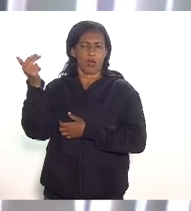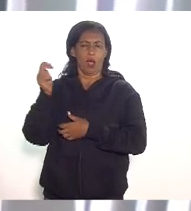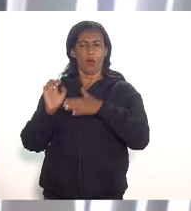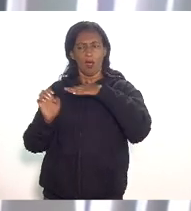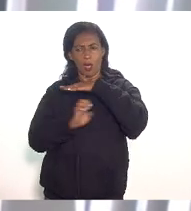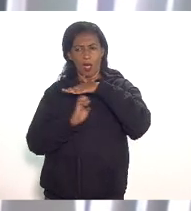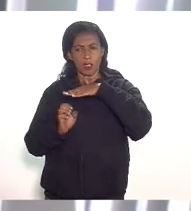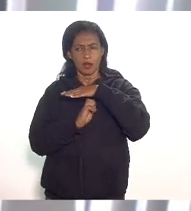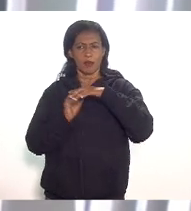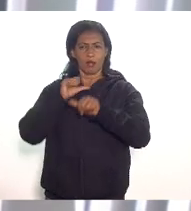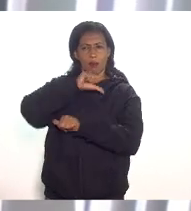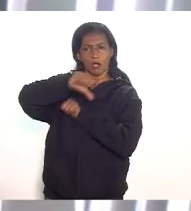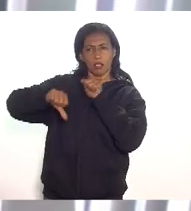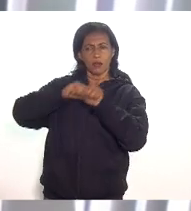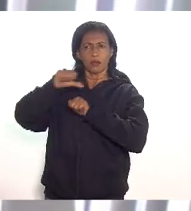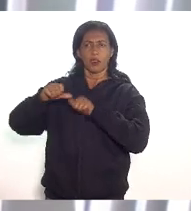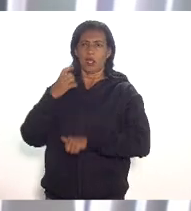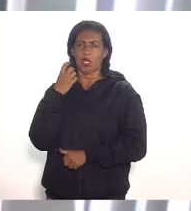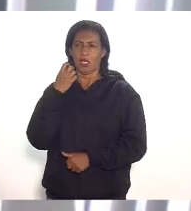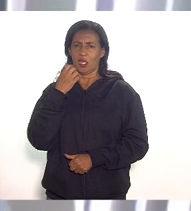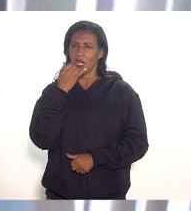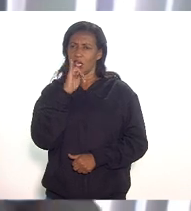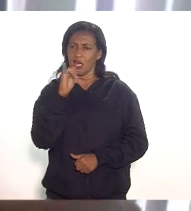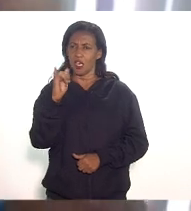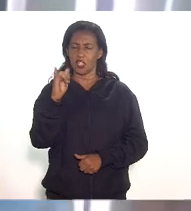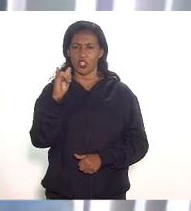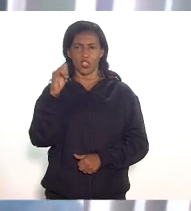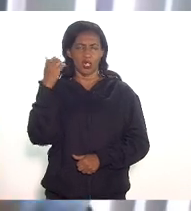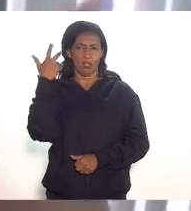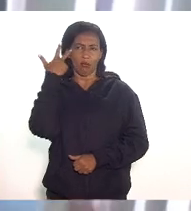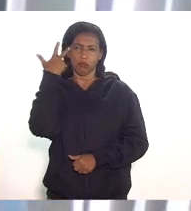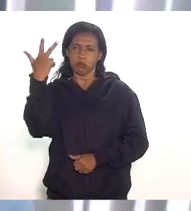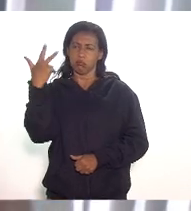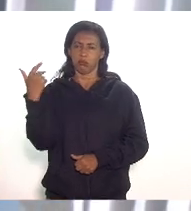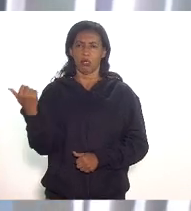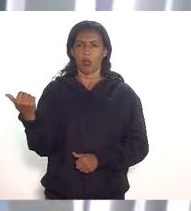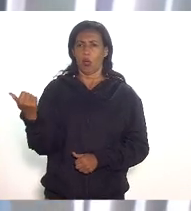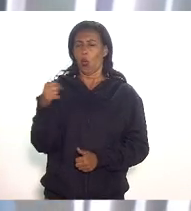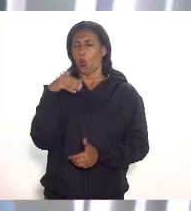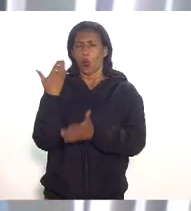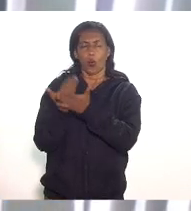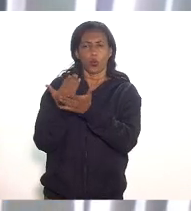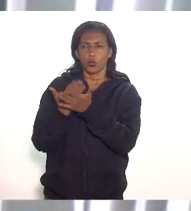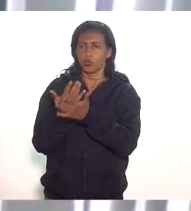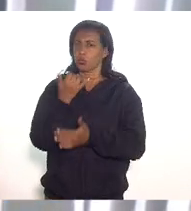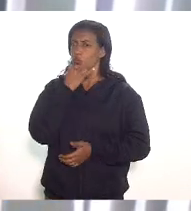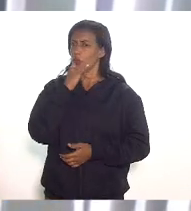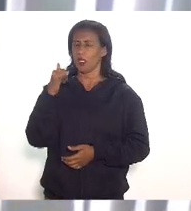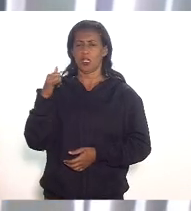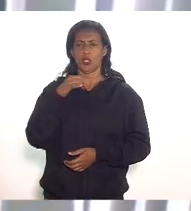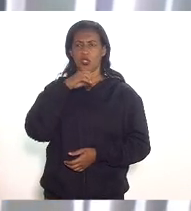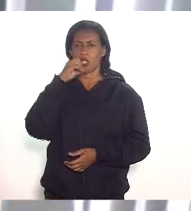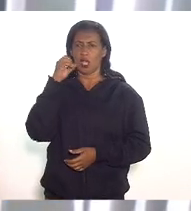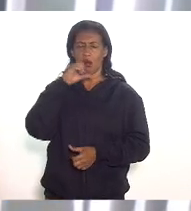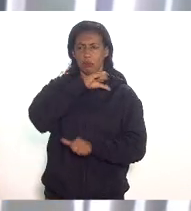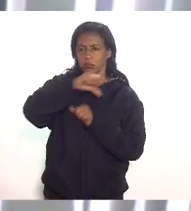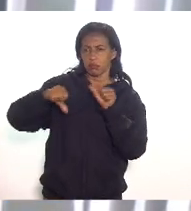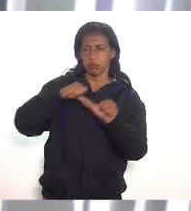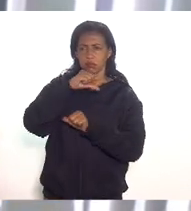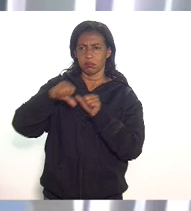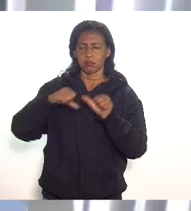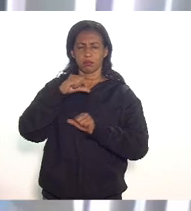projetos de geração de energia elétrica com fontes renováveis ou eventualmente estudos sobre energias renováveis e desenvolvimento